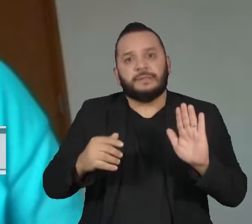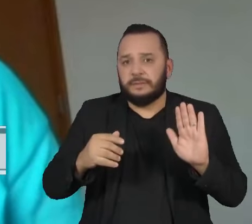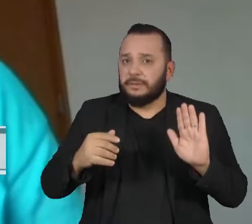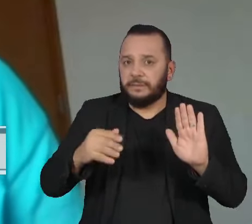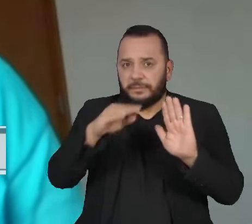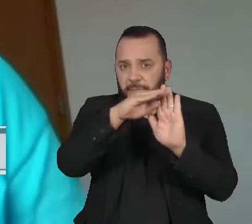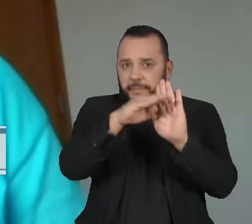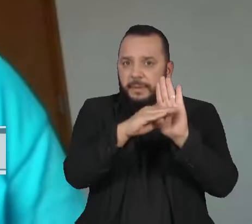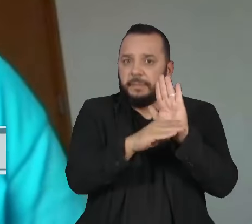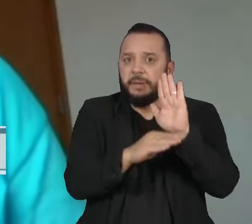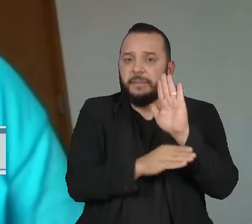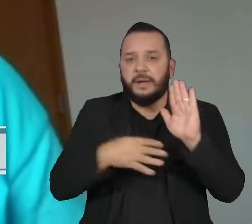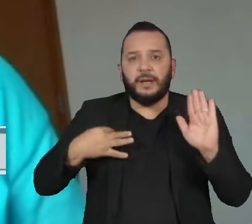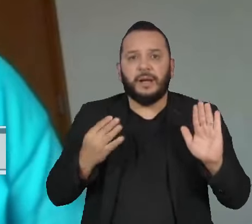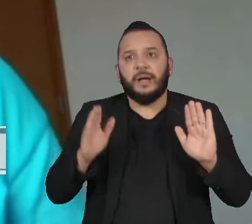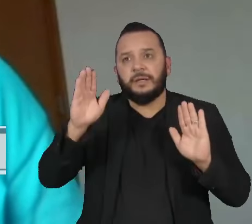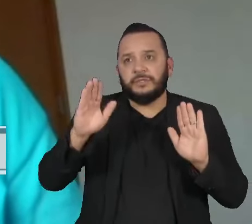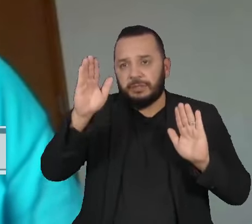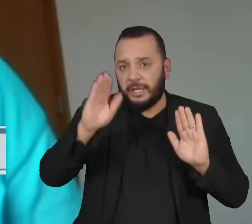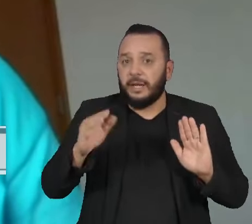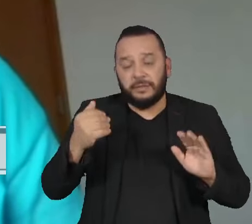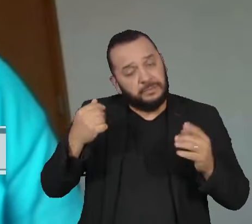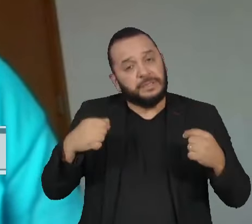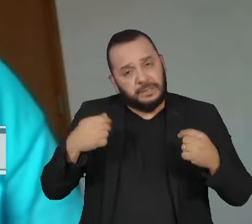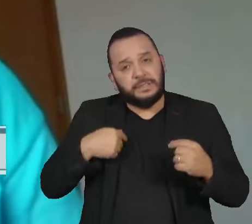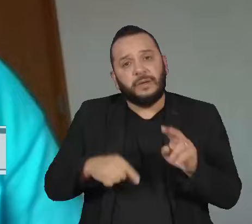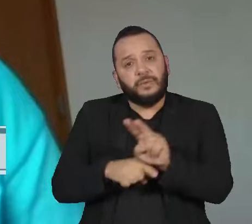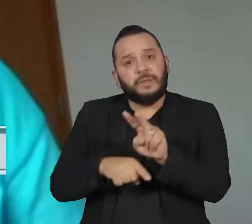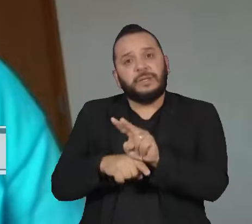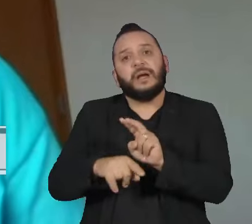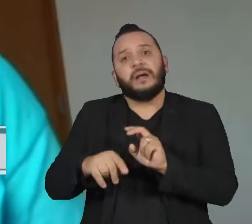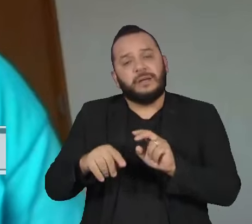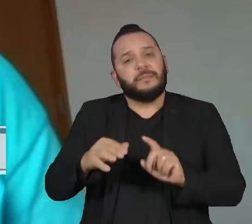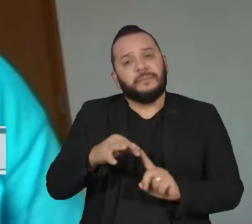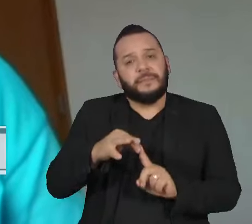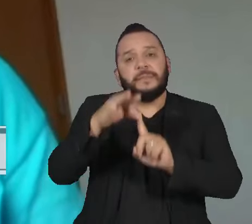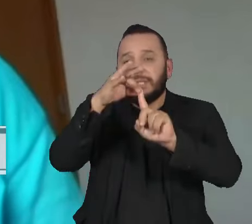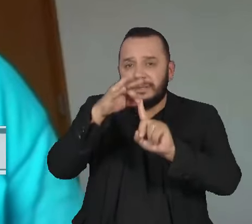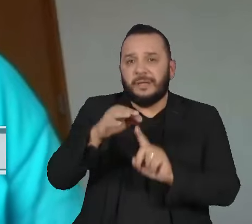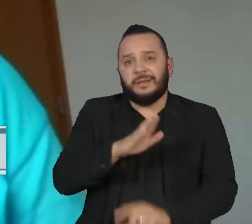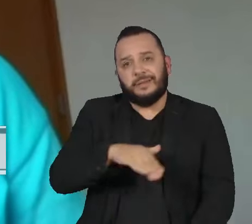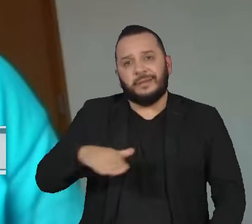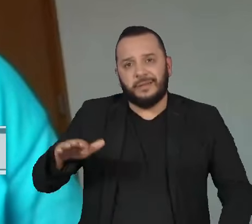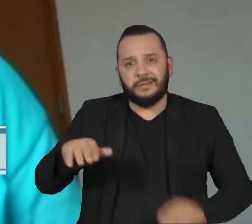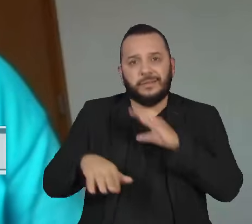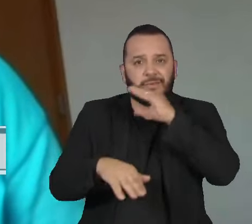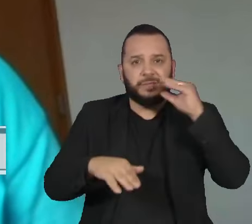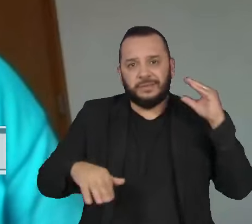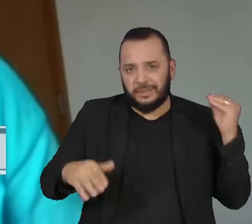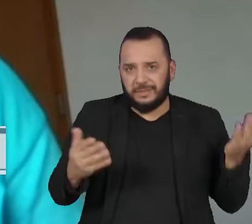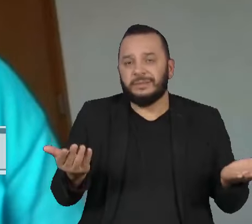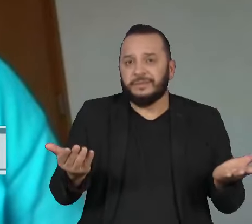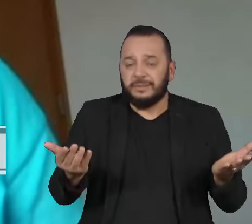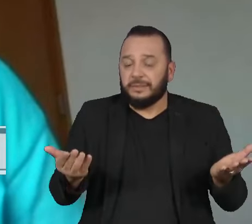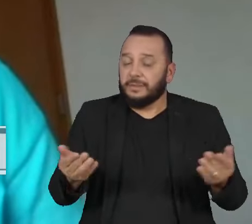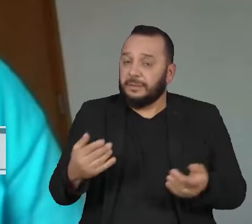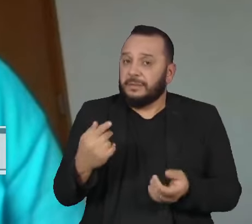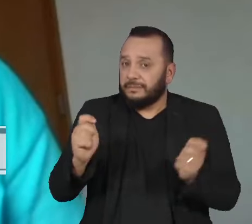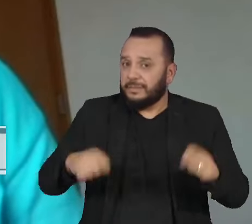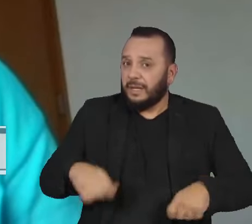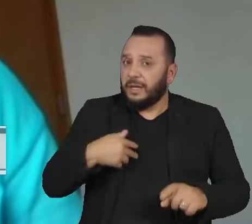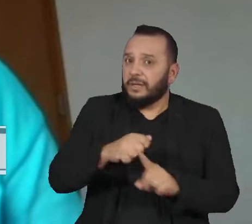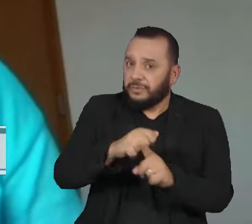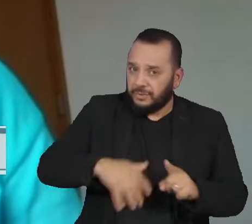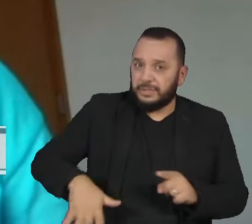à agenda dos candidatos. A infância e adolescência, ela precisa ser priorizada. A gente não vai se desenvolver enquanto sociedade, se não